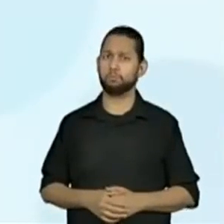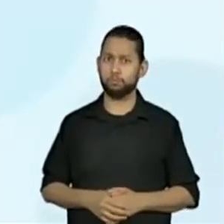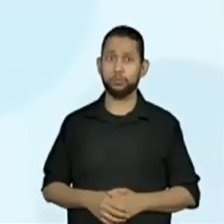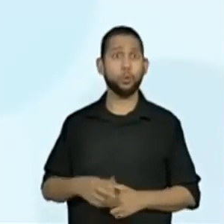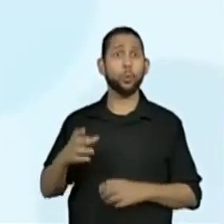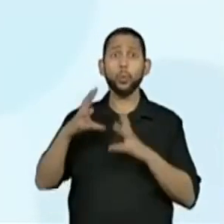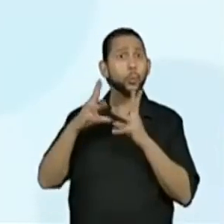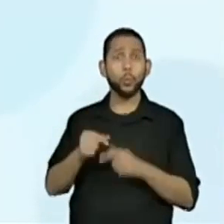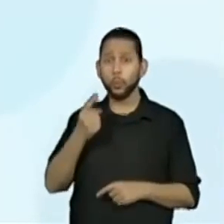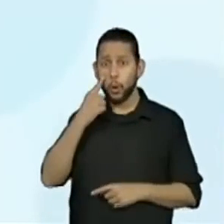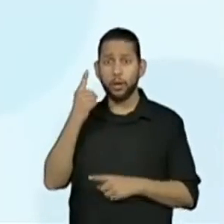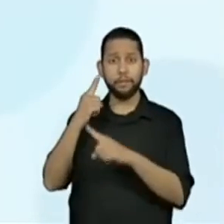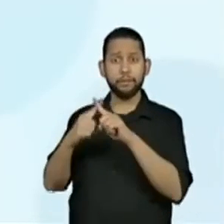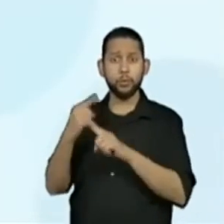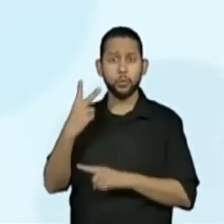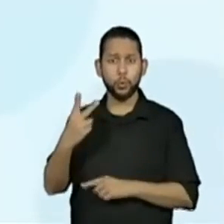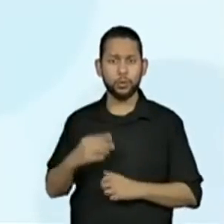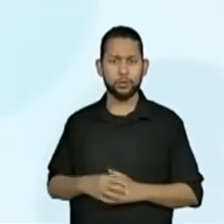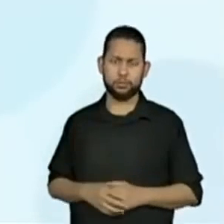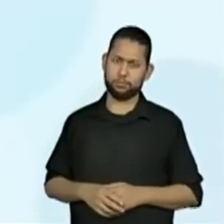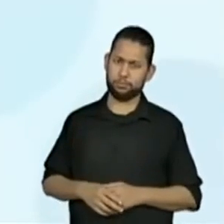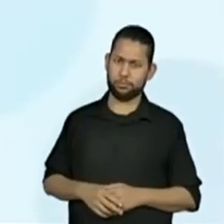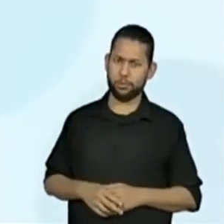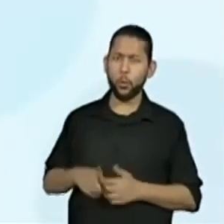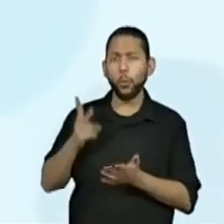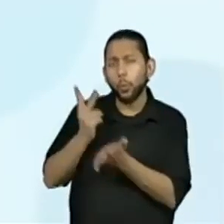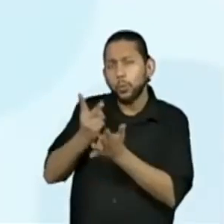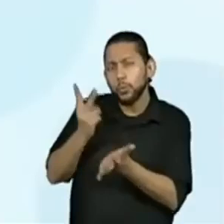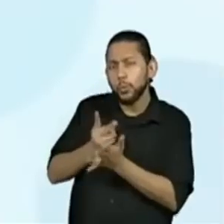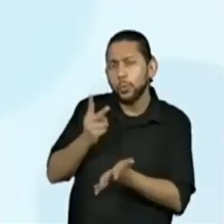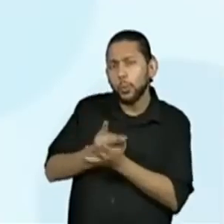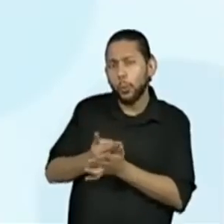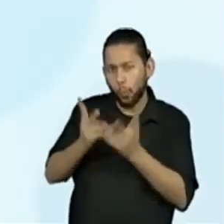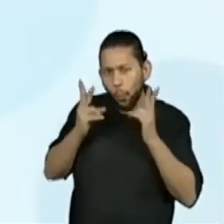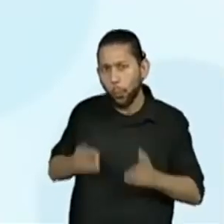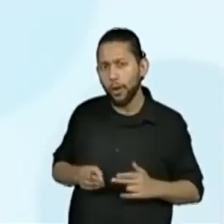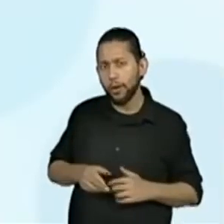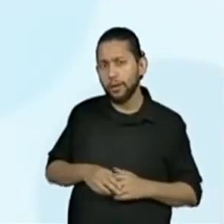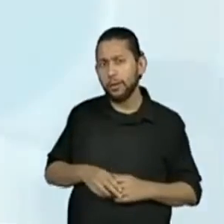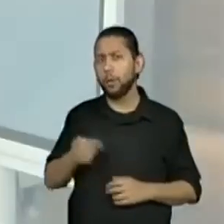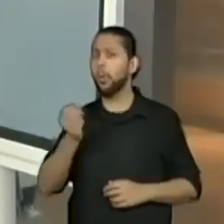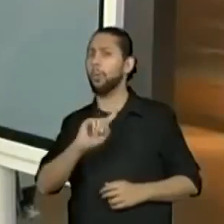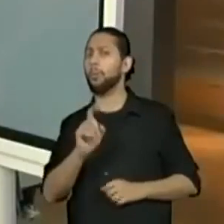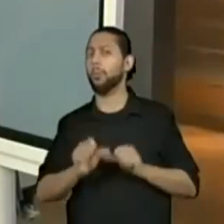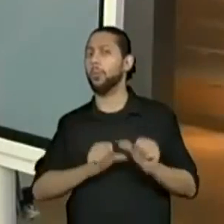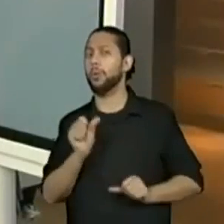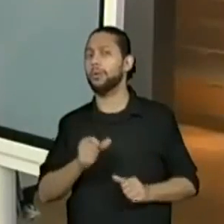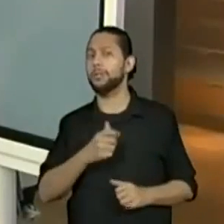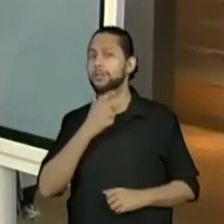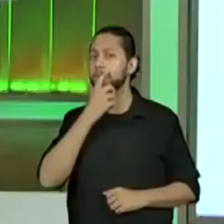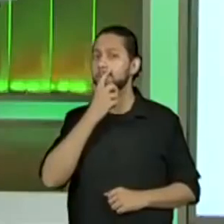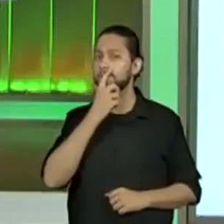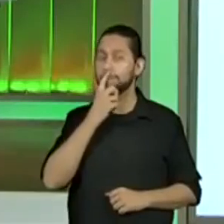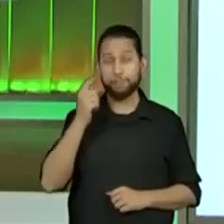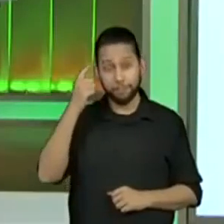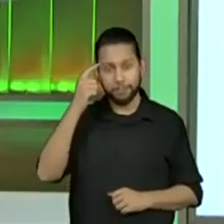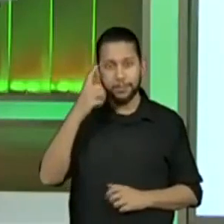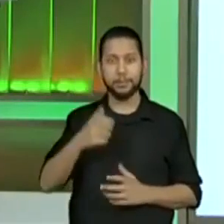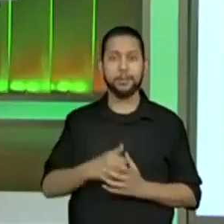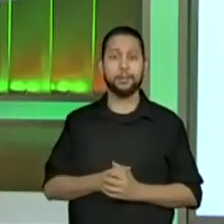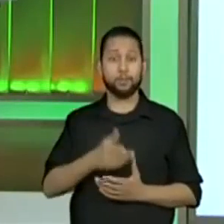operações, será que essa equivalência permanece? O que vocês acham? Vocês que já